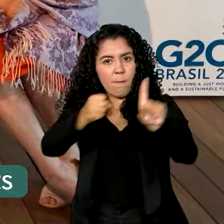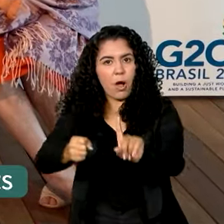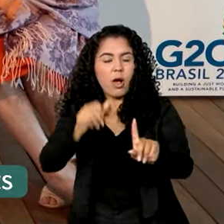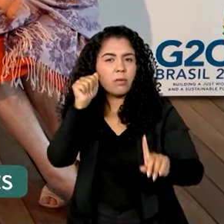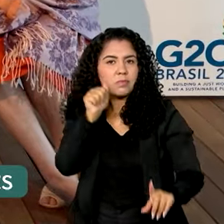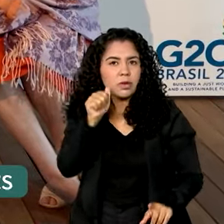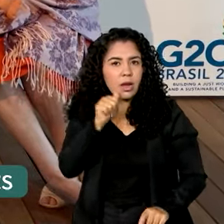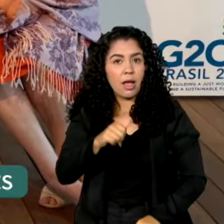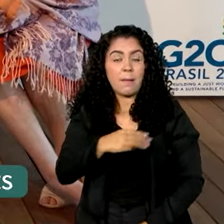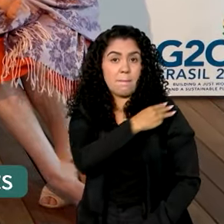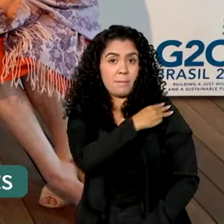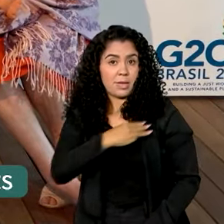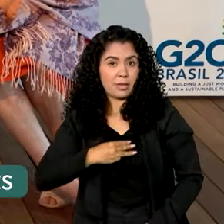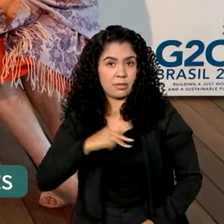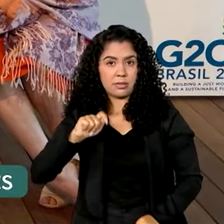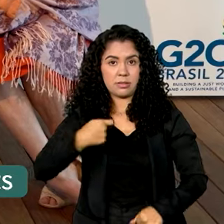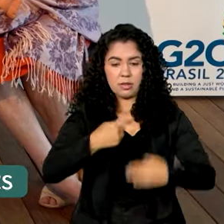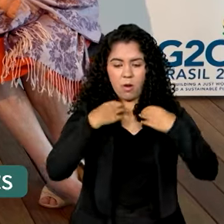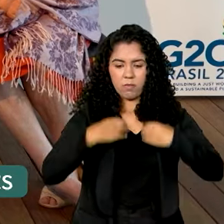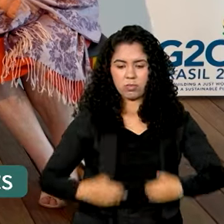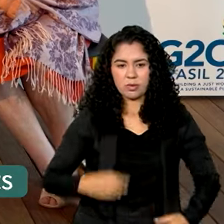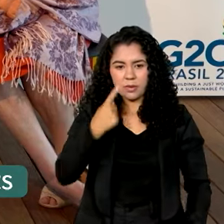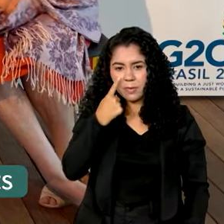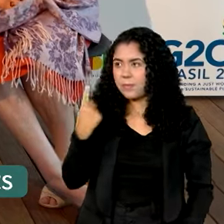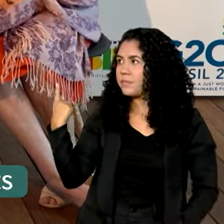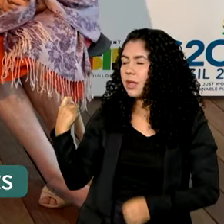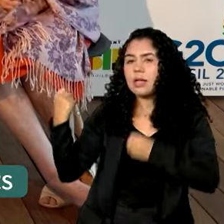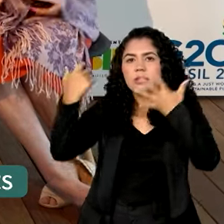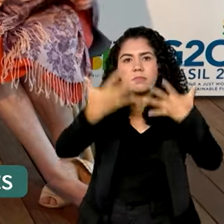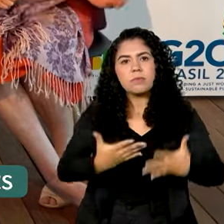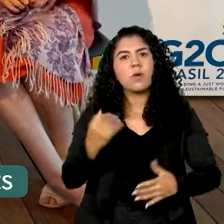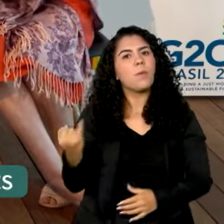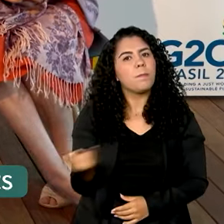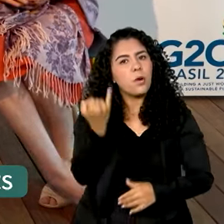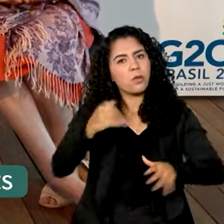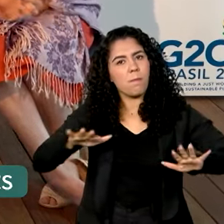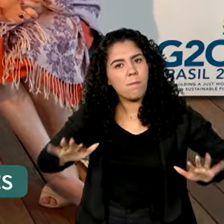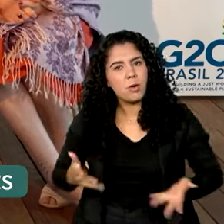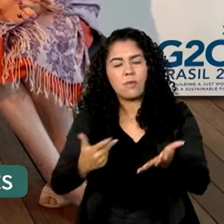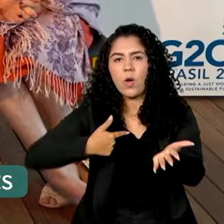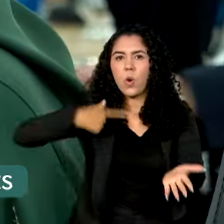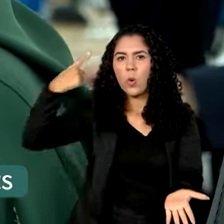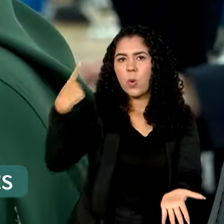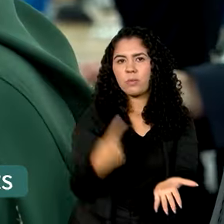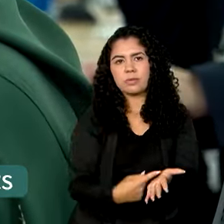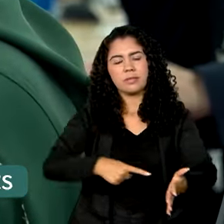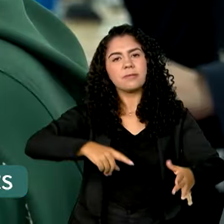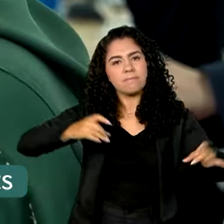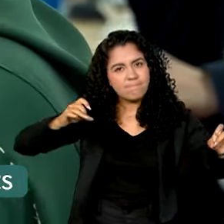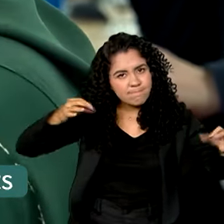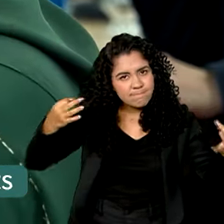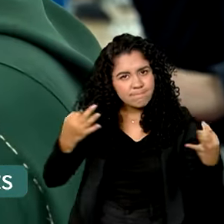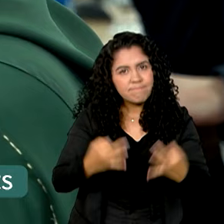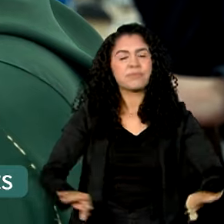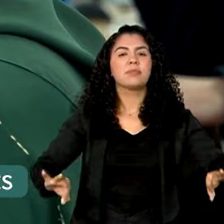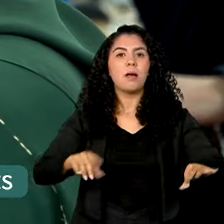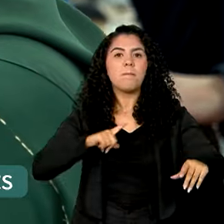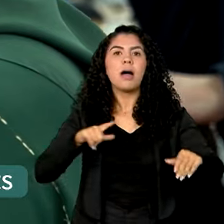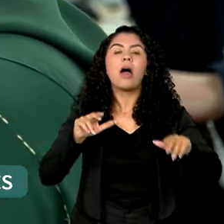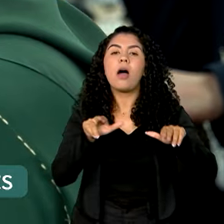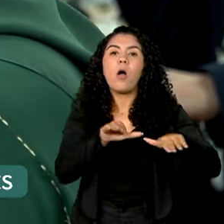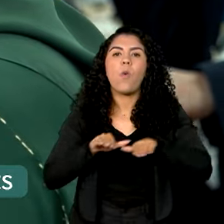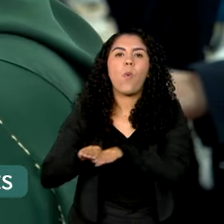Cida Gonçalves ressaltou a importância de promover compromissos concretos para a igualdade de gênero,